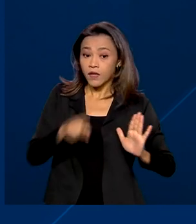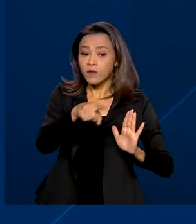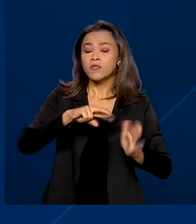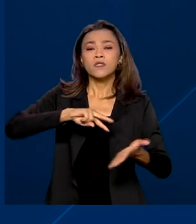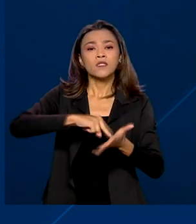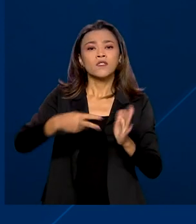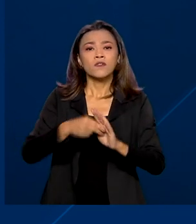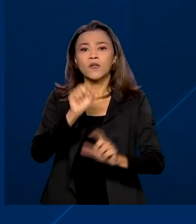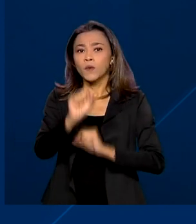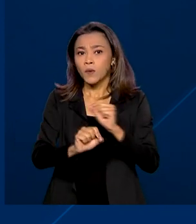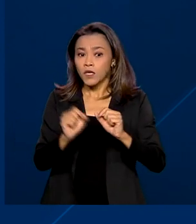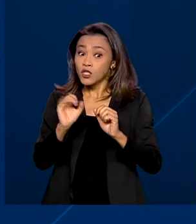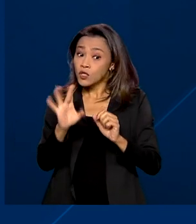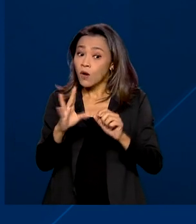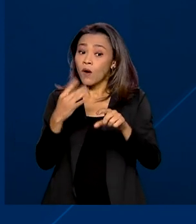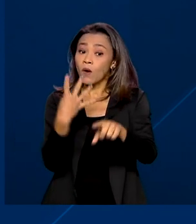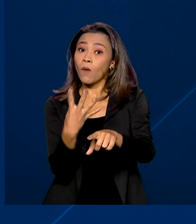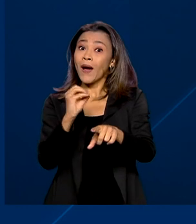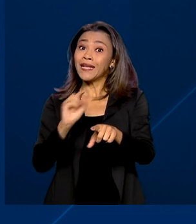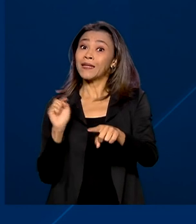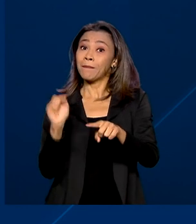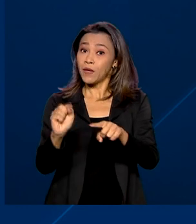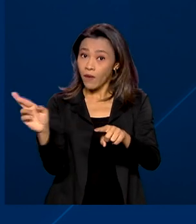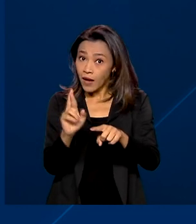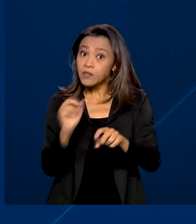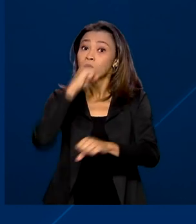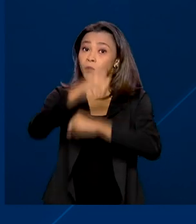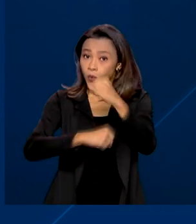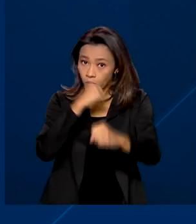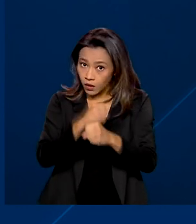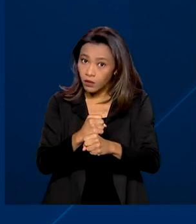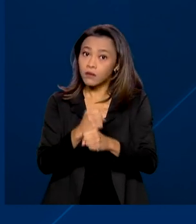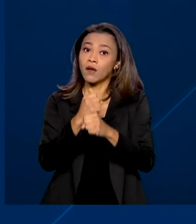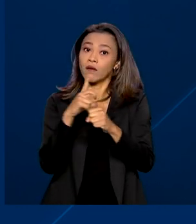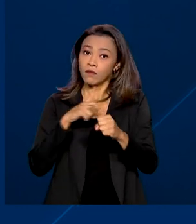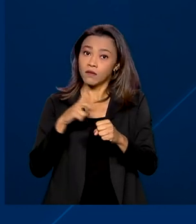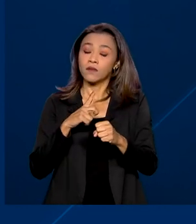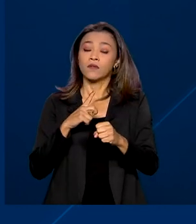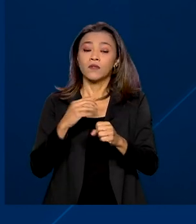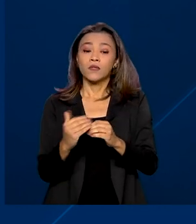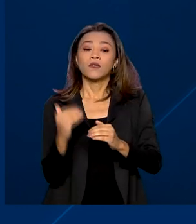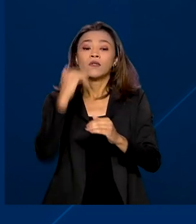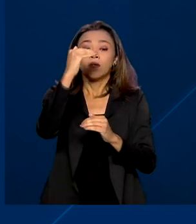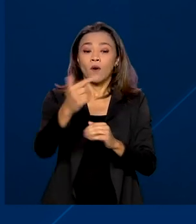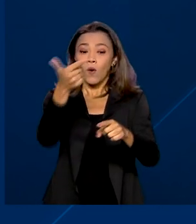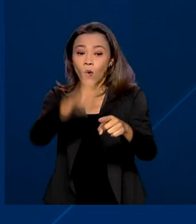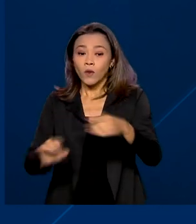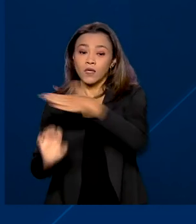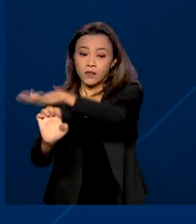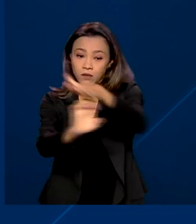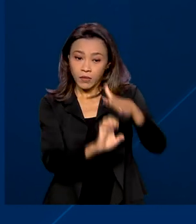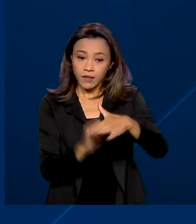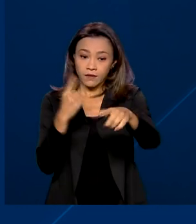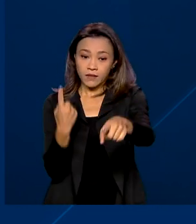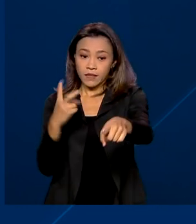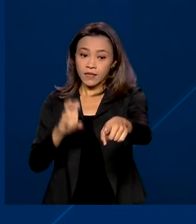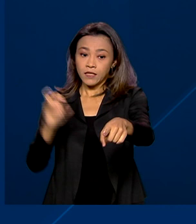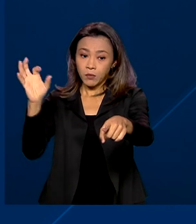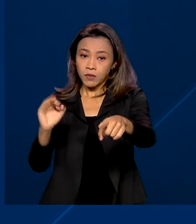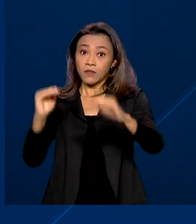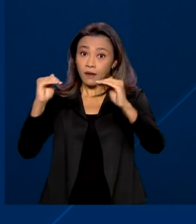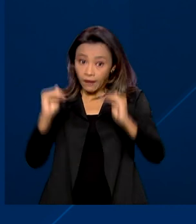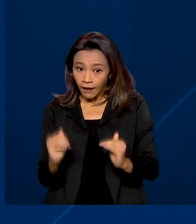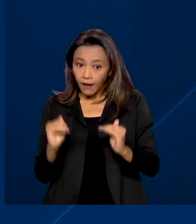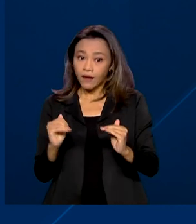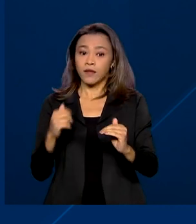valer apenas para quem ganha até R$ 40 mil por ano. Em relação às empresas, a alíquota atual de 15% cai para